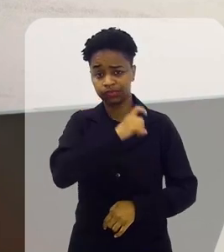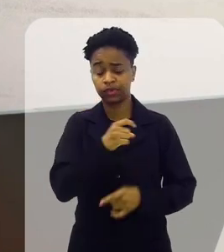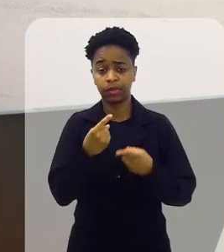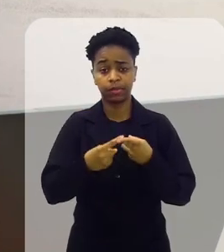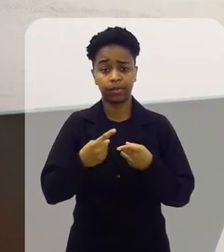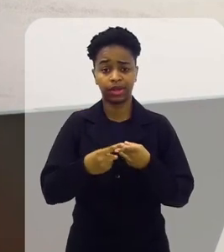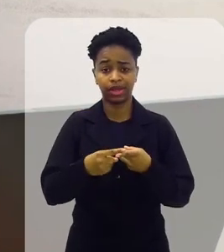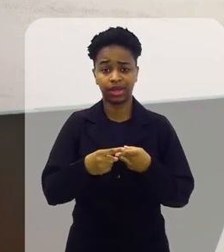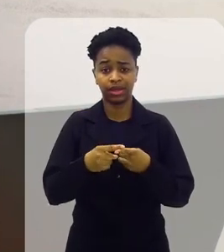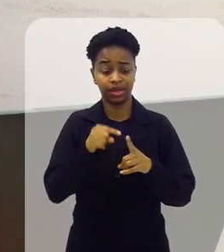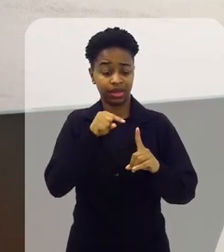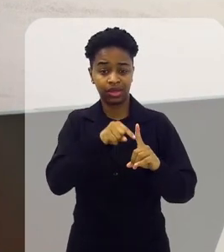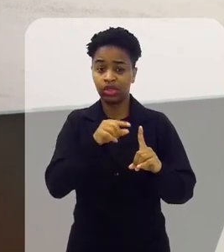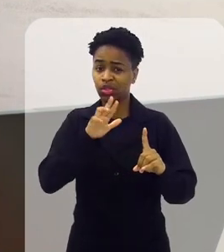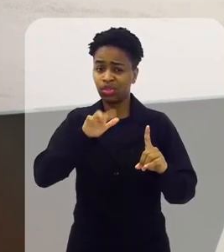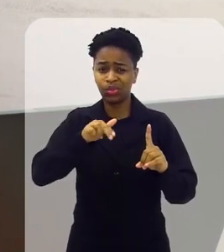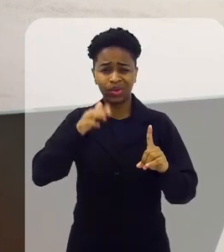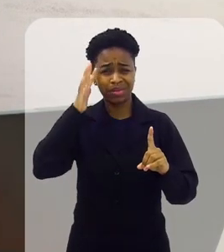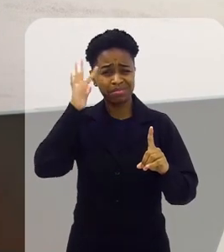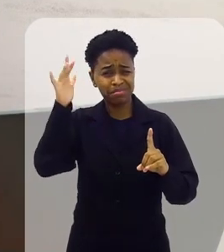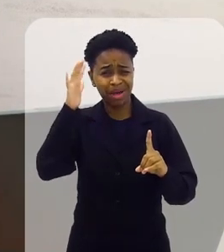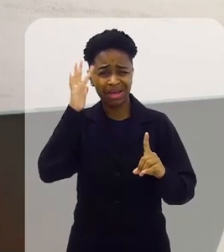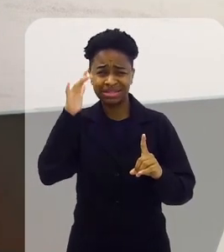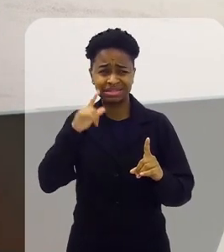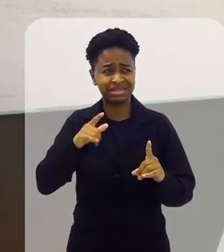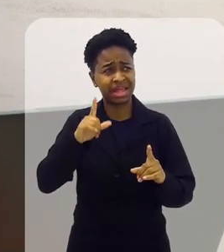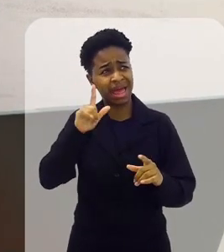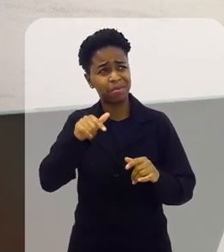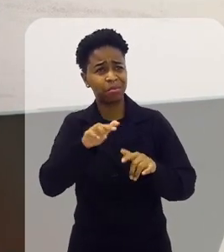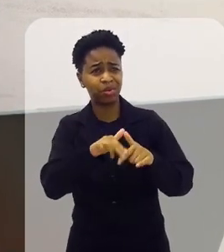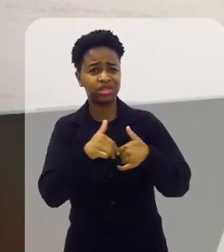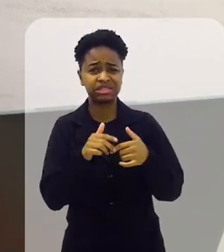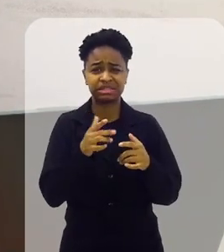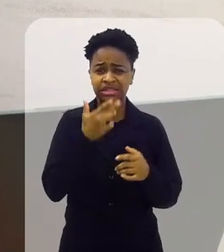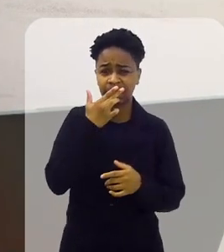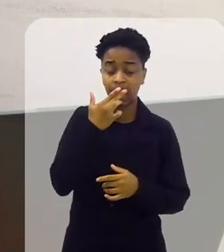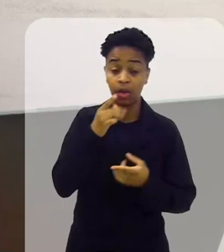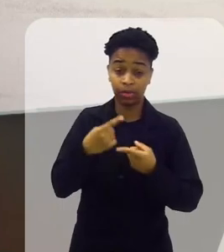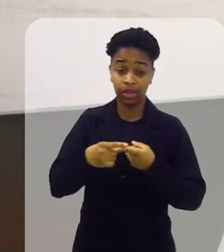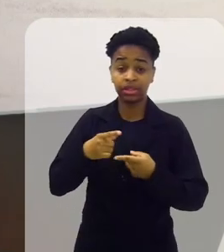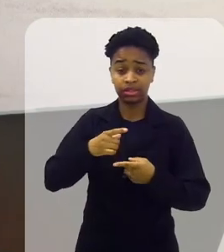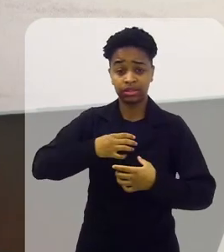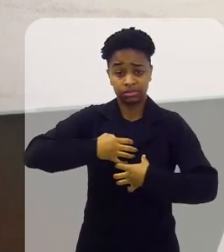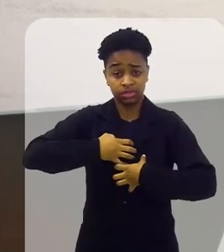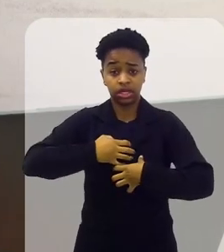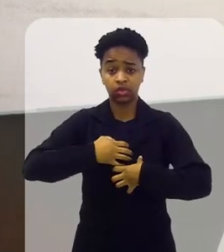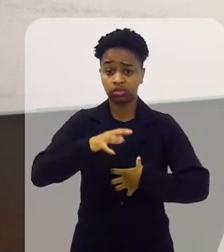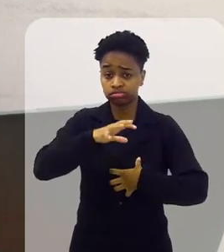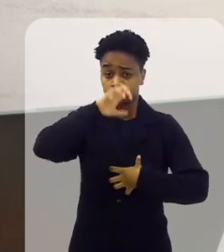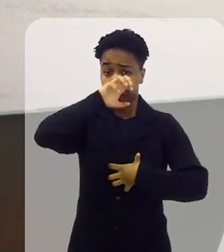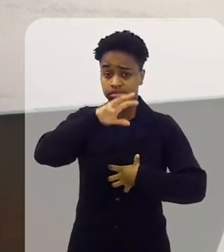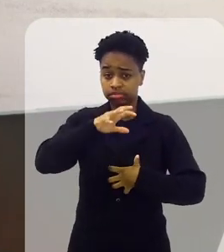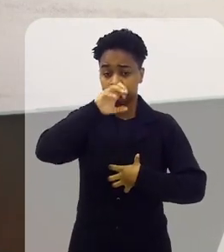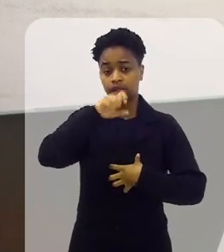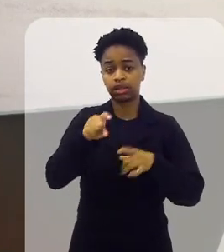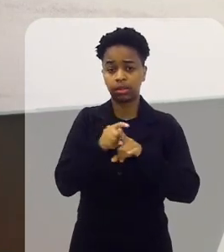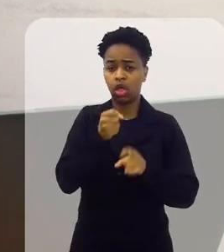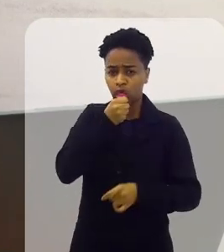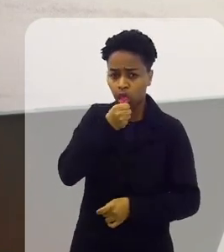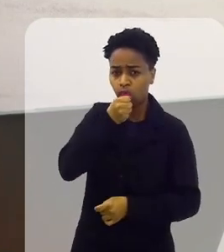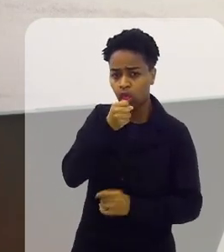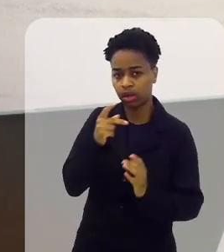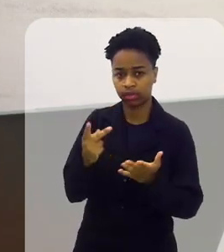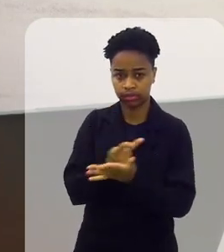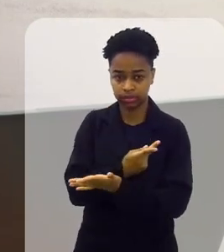porque jamais ele vai fazer relação com o cigarro. Ele vai ter sintoma, ele vai ter dispineia, que é a falta de ar. Ele vai